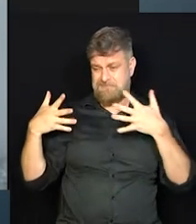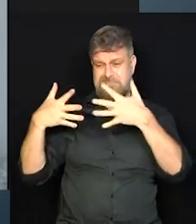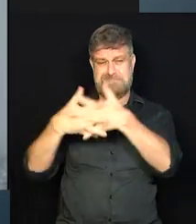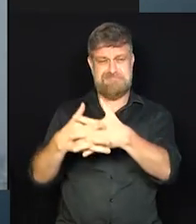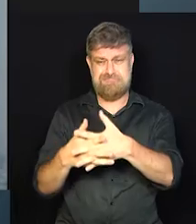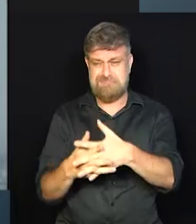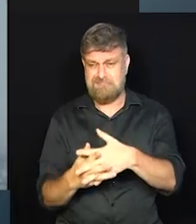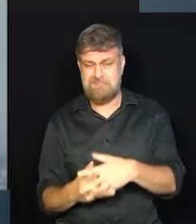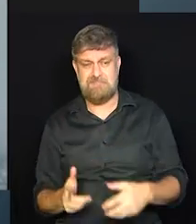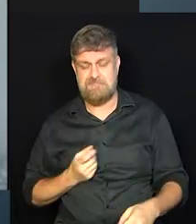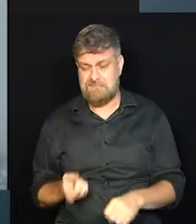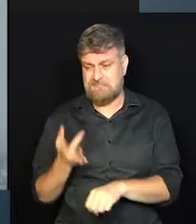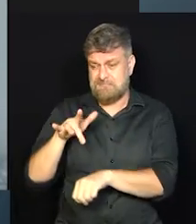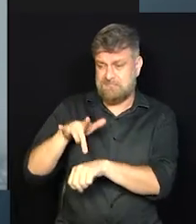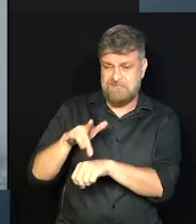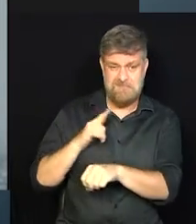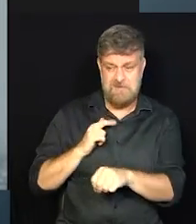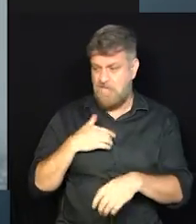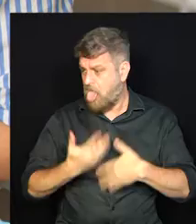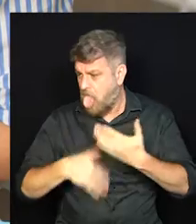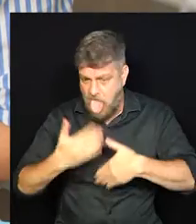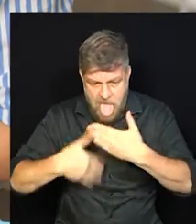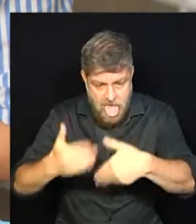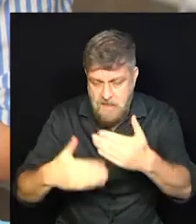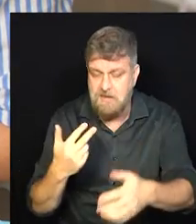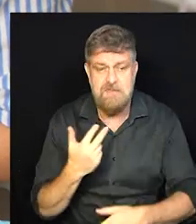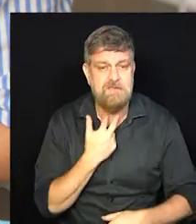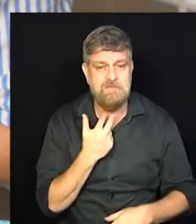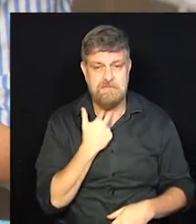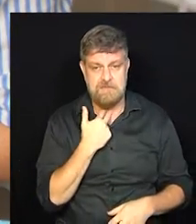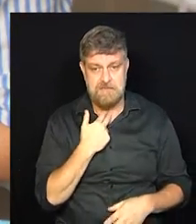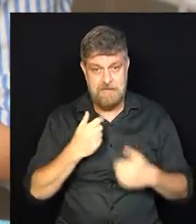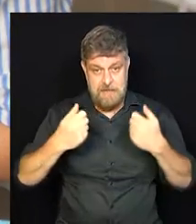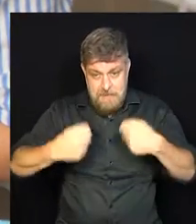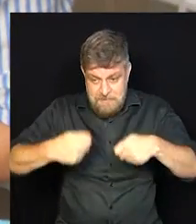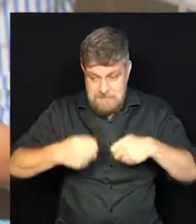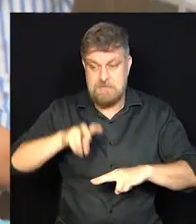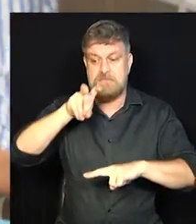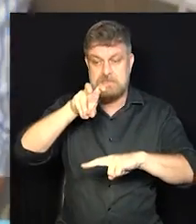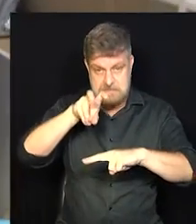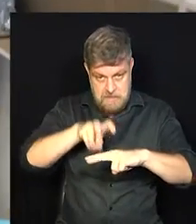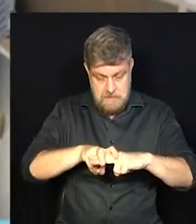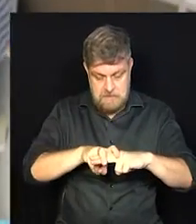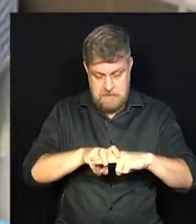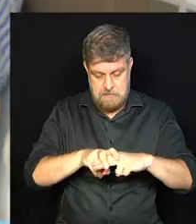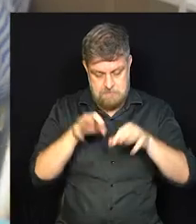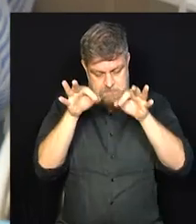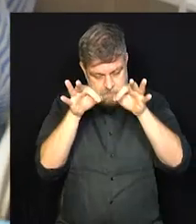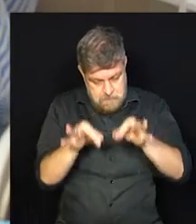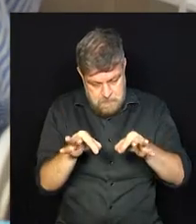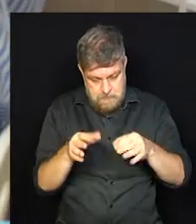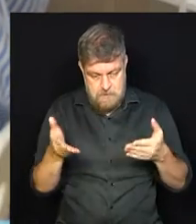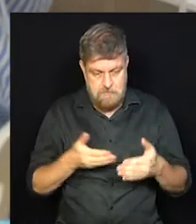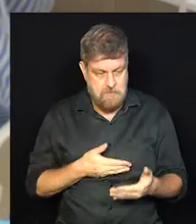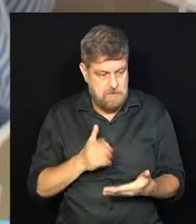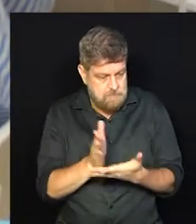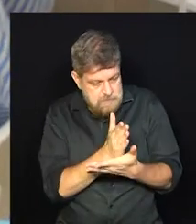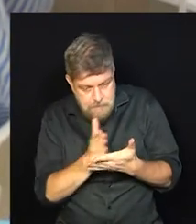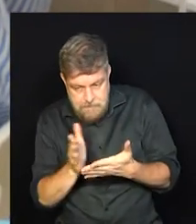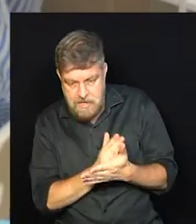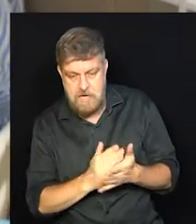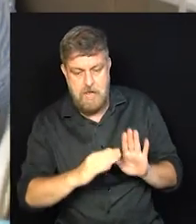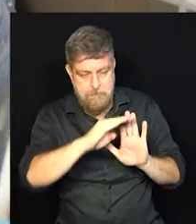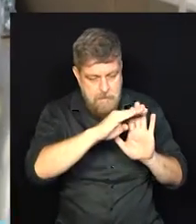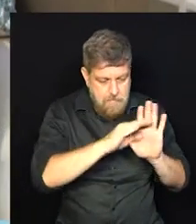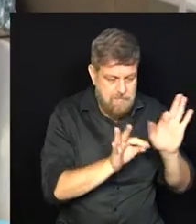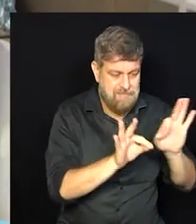acontecendo, dia vai acontecendo e você vai atropelando tudo. E se você não senta e fala, não, agora é isso ou aquilo, realmente